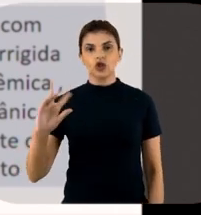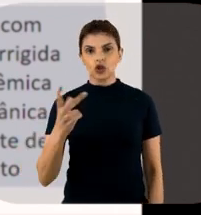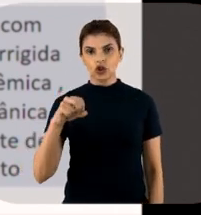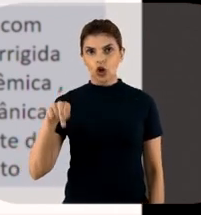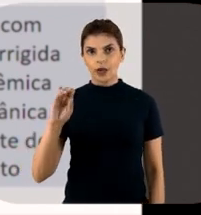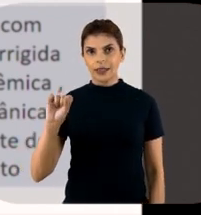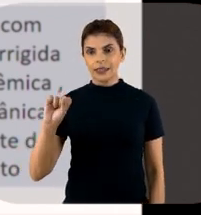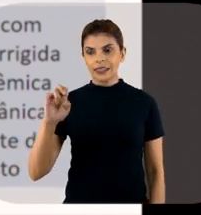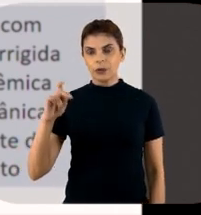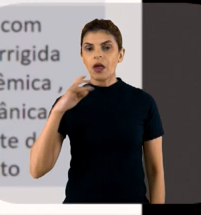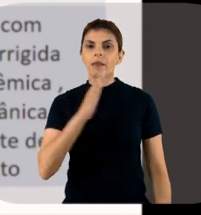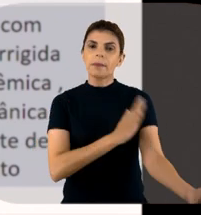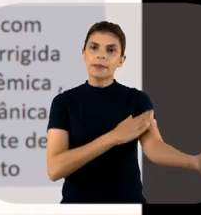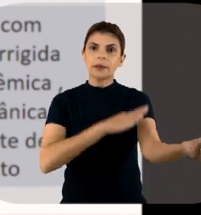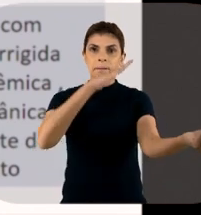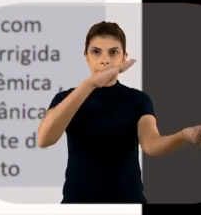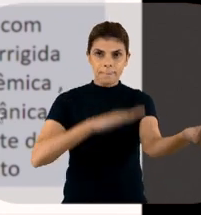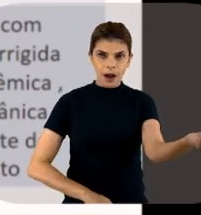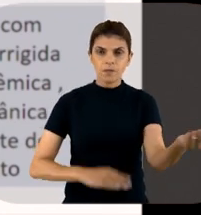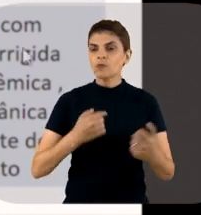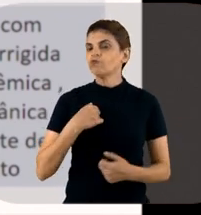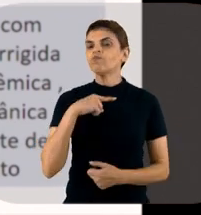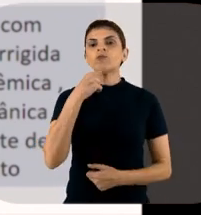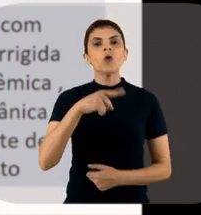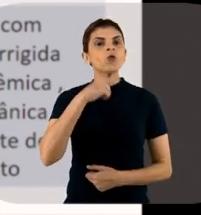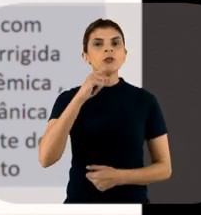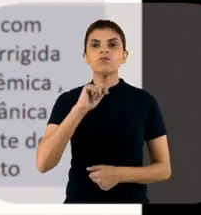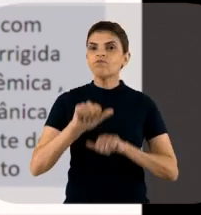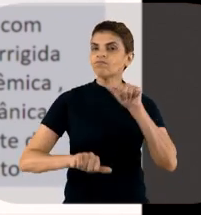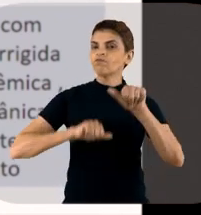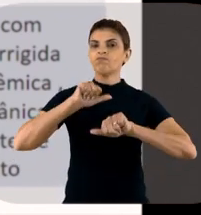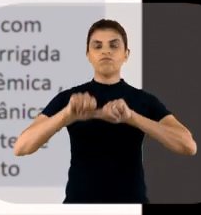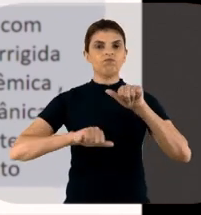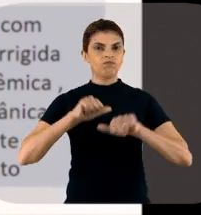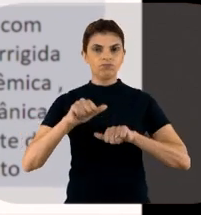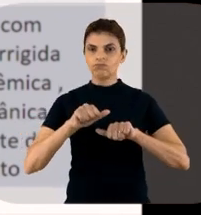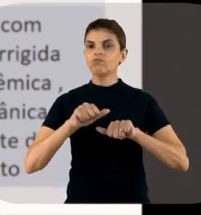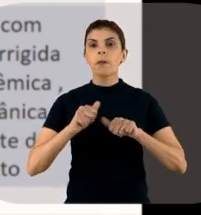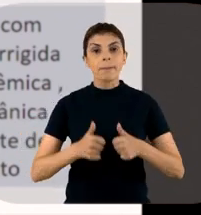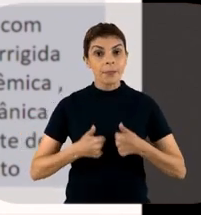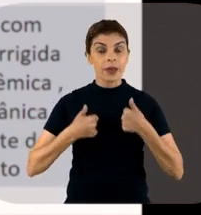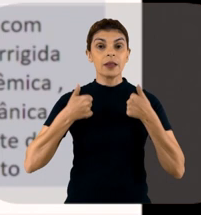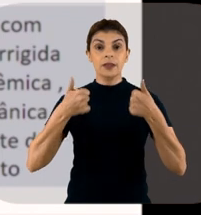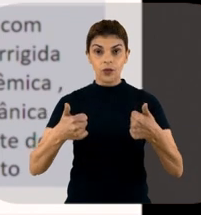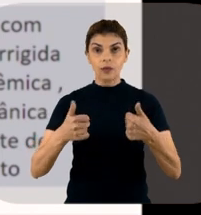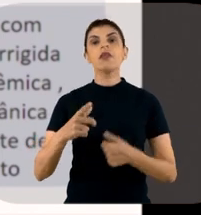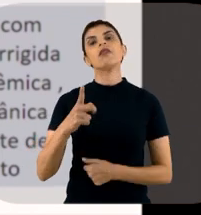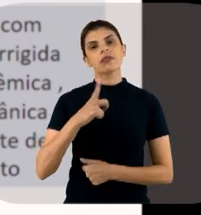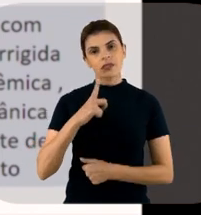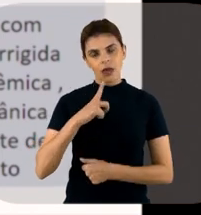hipotensão, que não conseguiu corrigir com a expansão volêmica vigorosa,